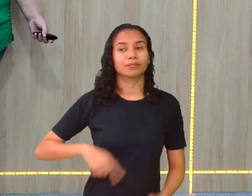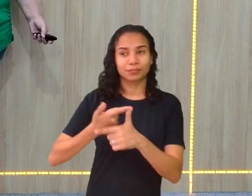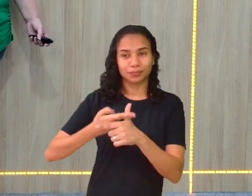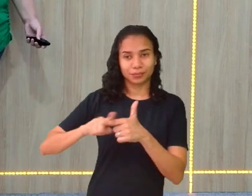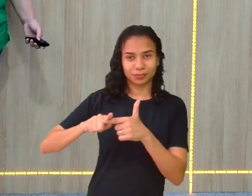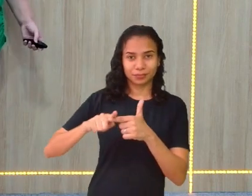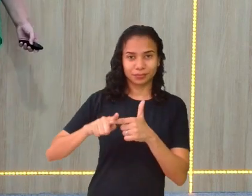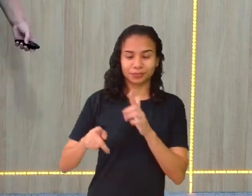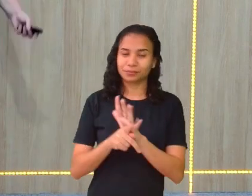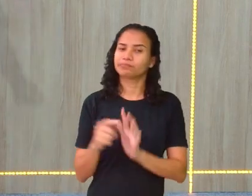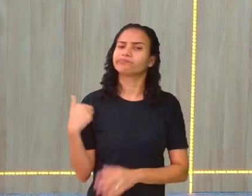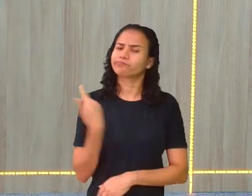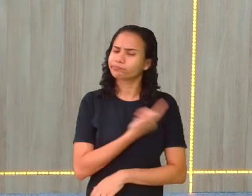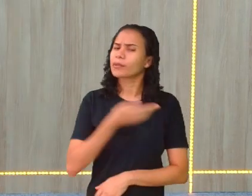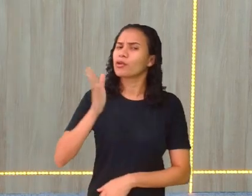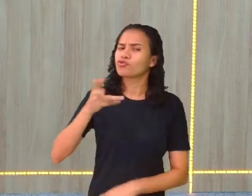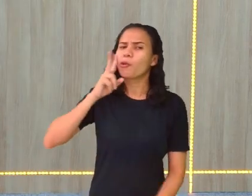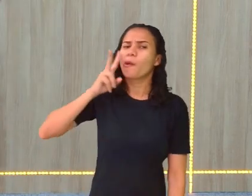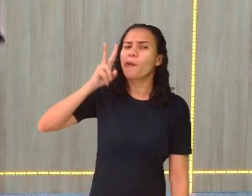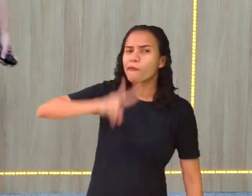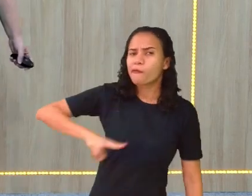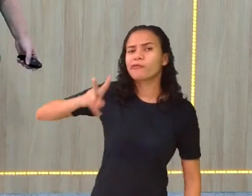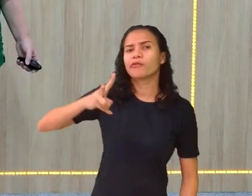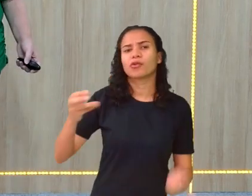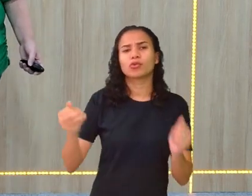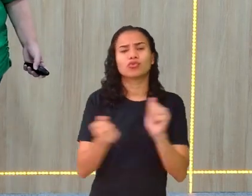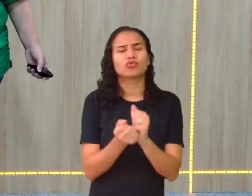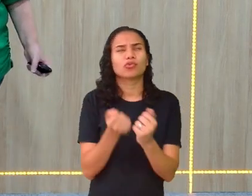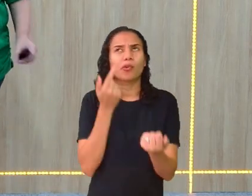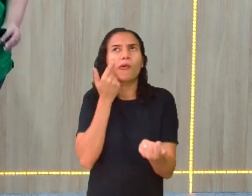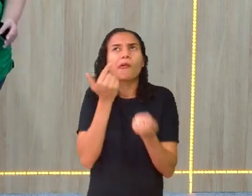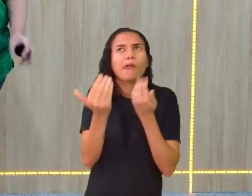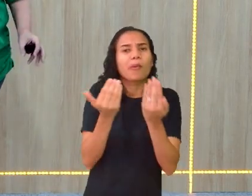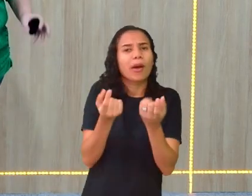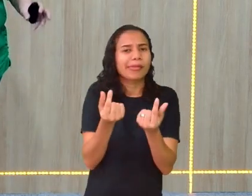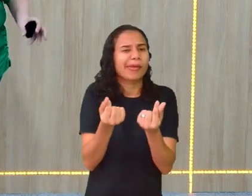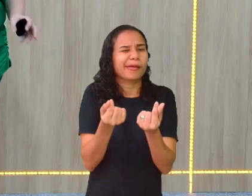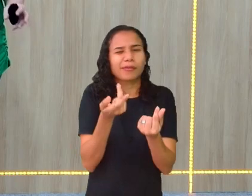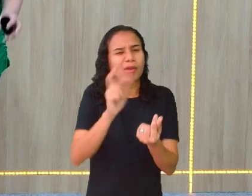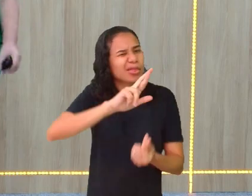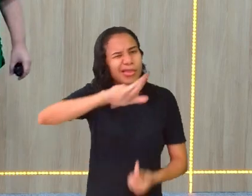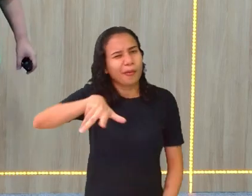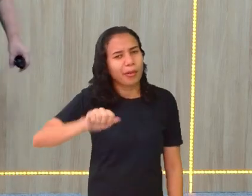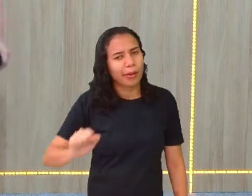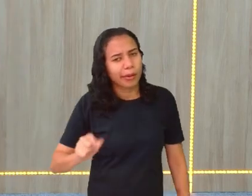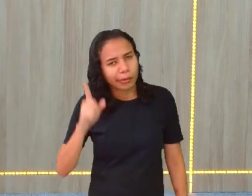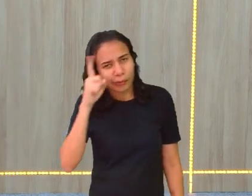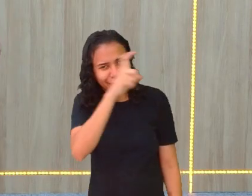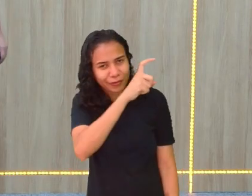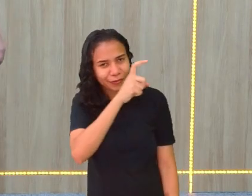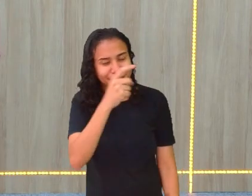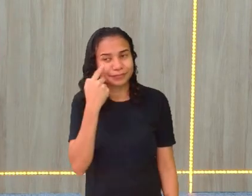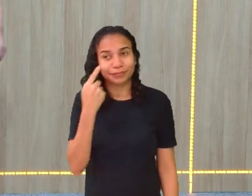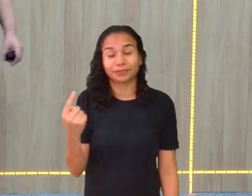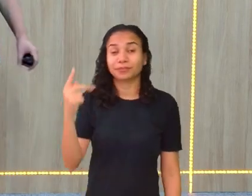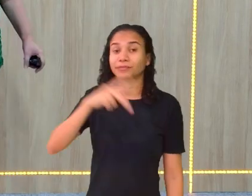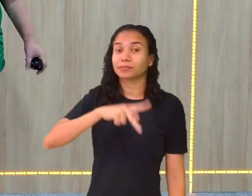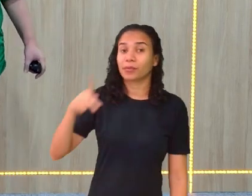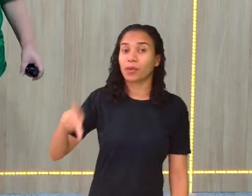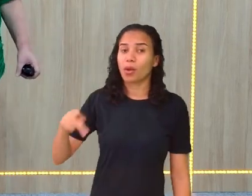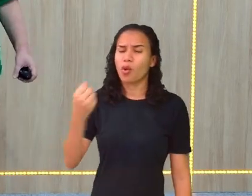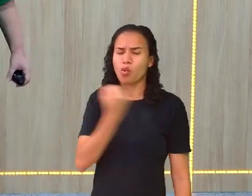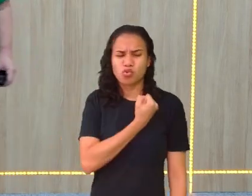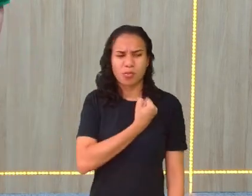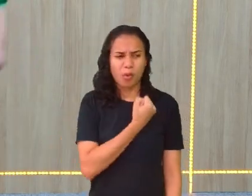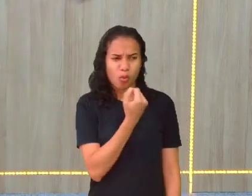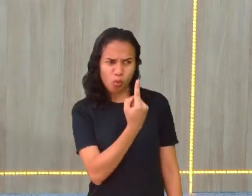divisão. A gente já viu, fazendo a relação com o dinheiro, que não é um bicho de sete cabeças. Professora, número 1